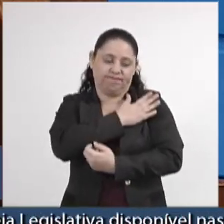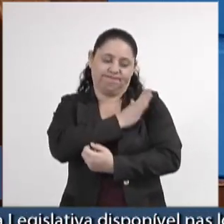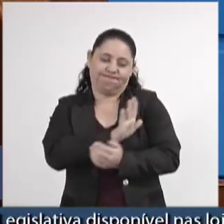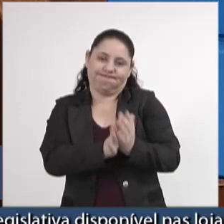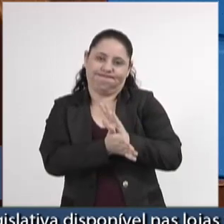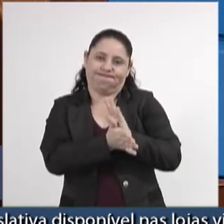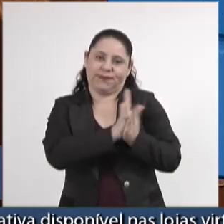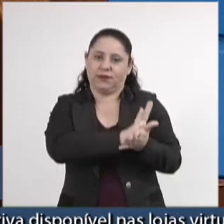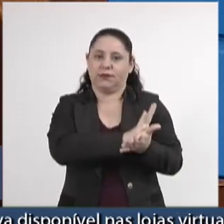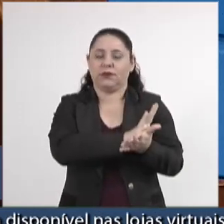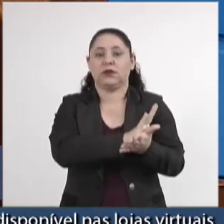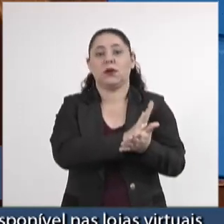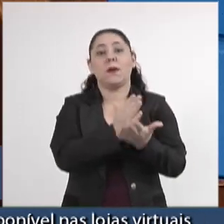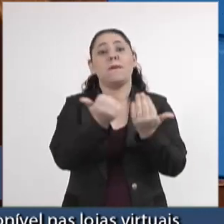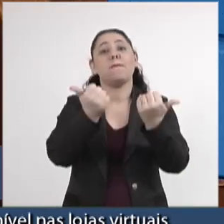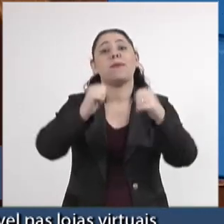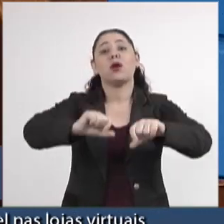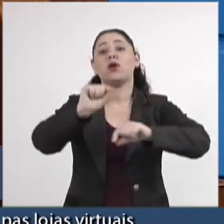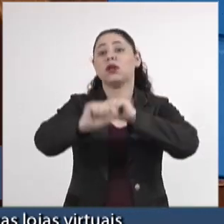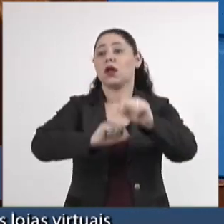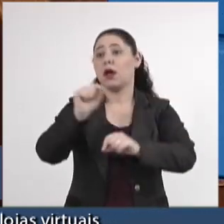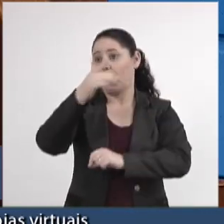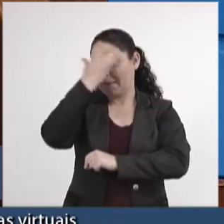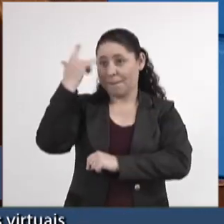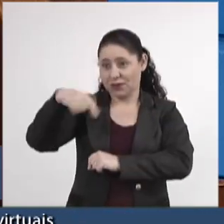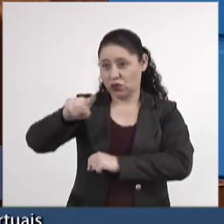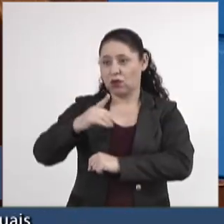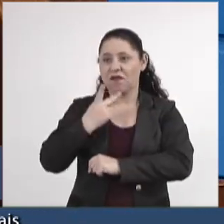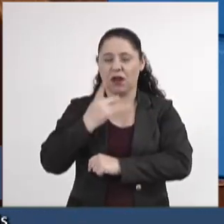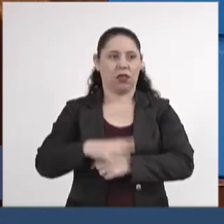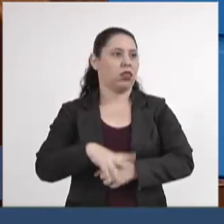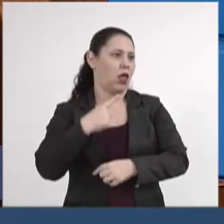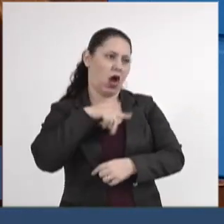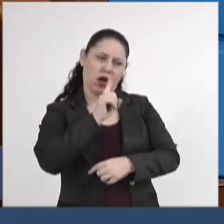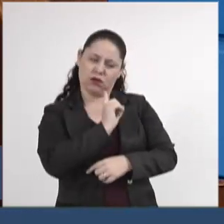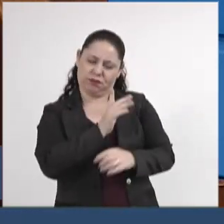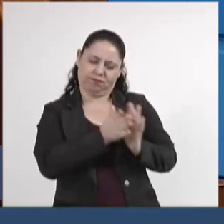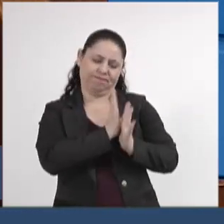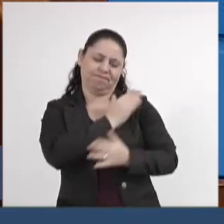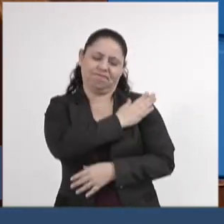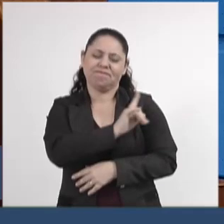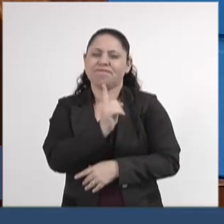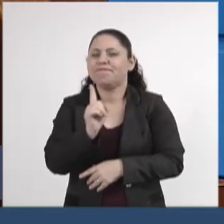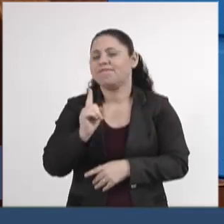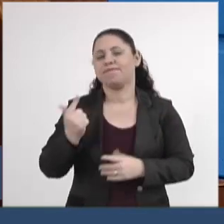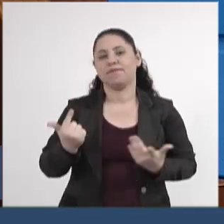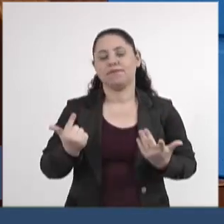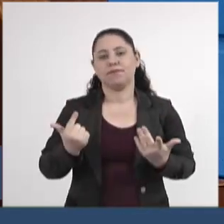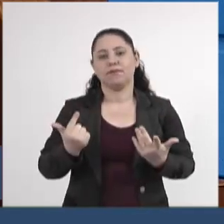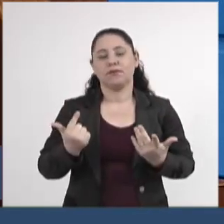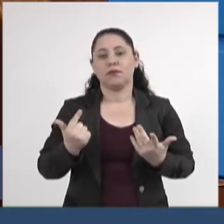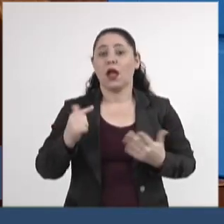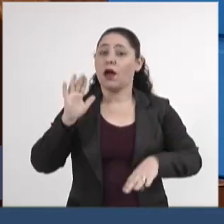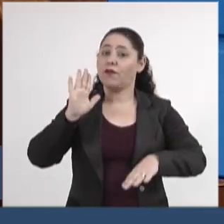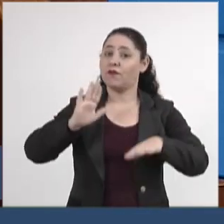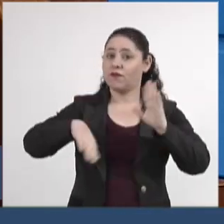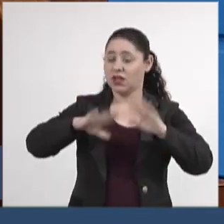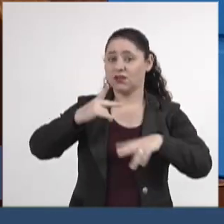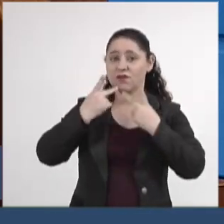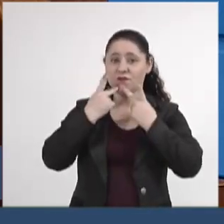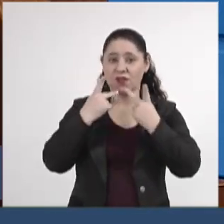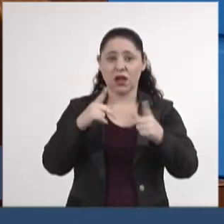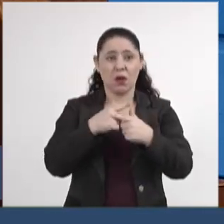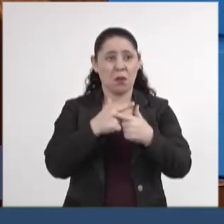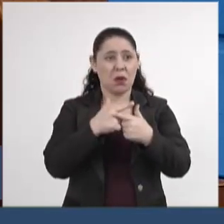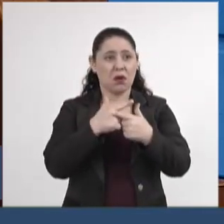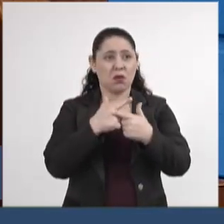E o pior é que as pessoas negam que são racistas. A pessoa, às vezes, ela fala